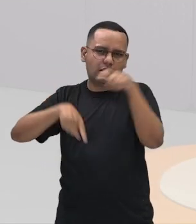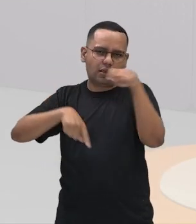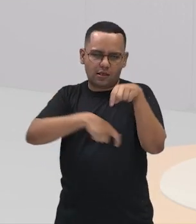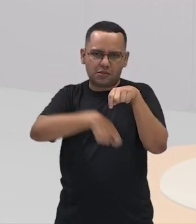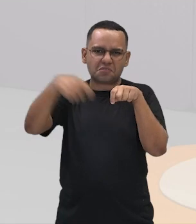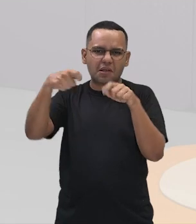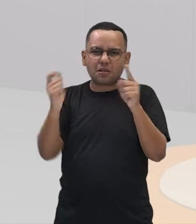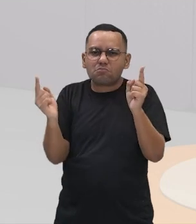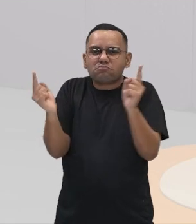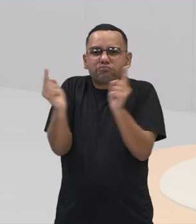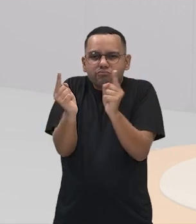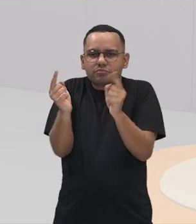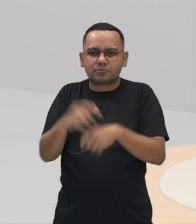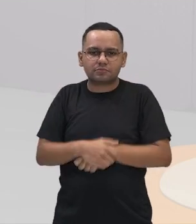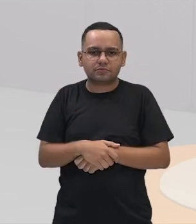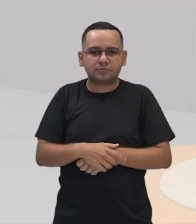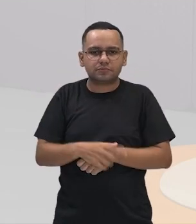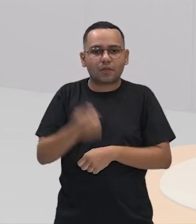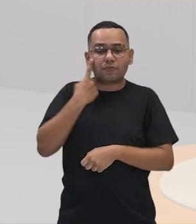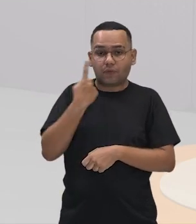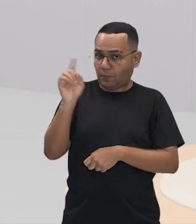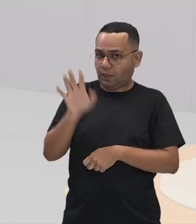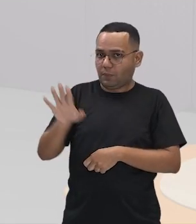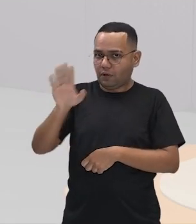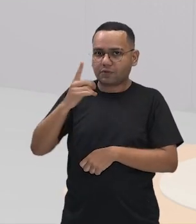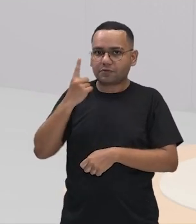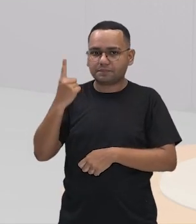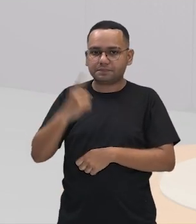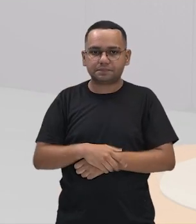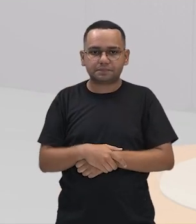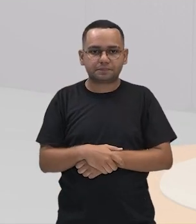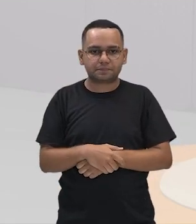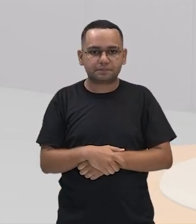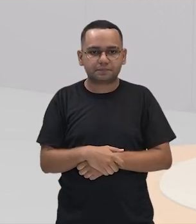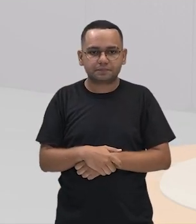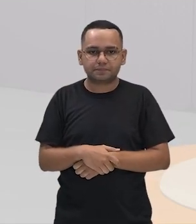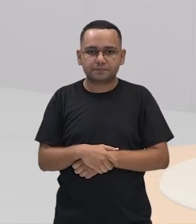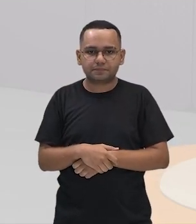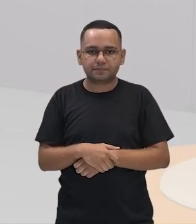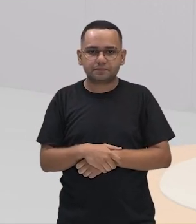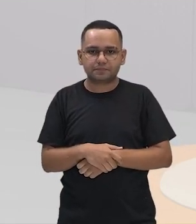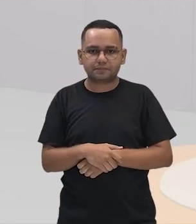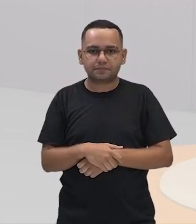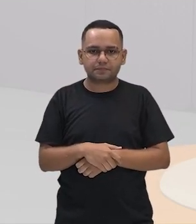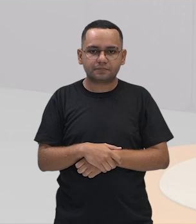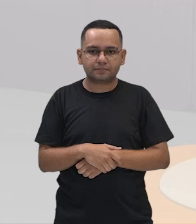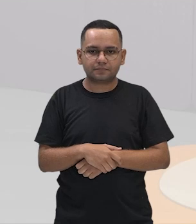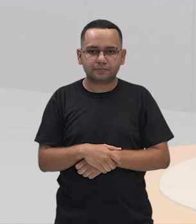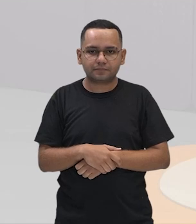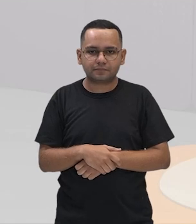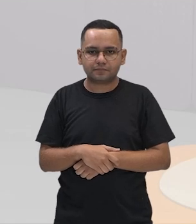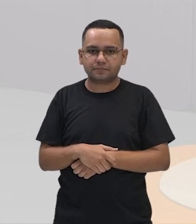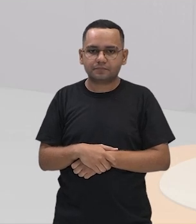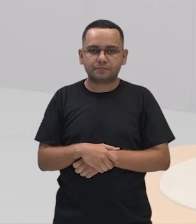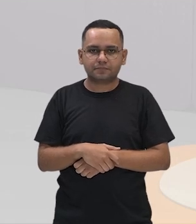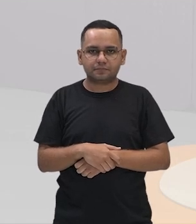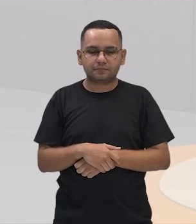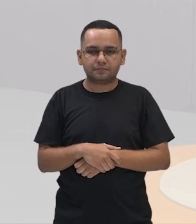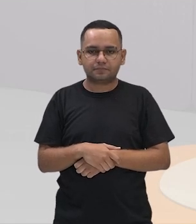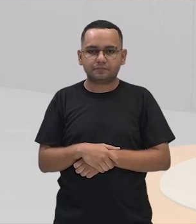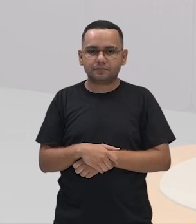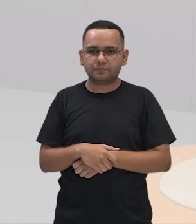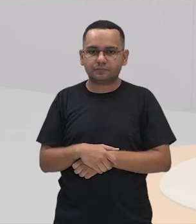lâmina reta de dois gumes. Então, é uma espada curta, pequena, que tem